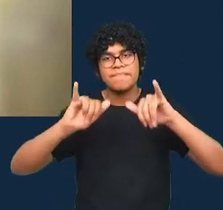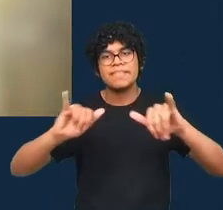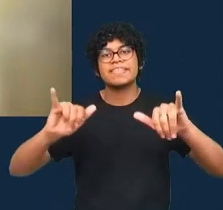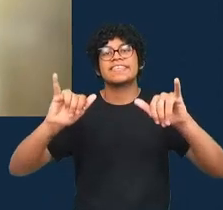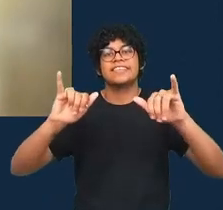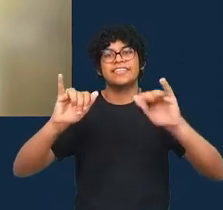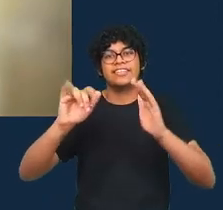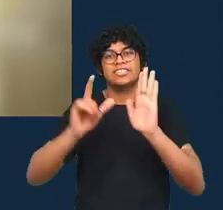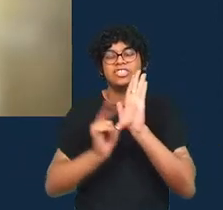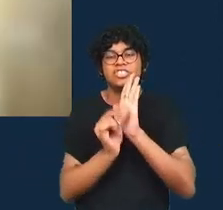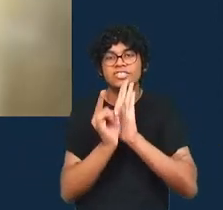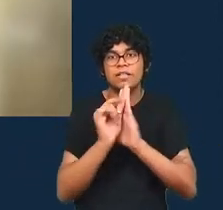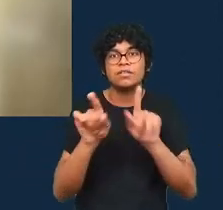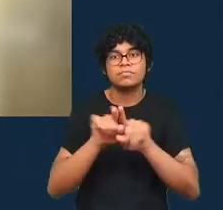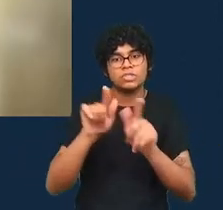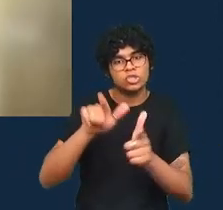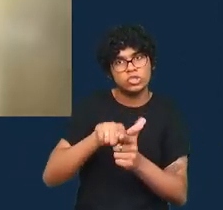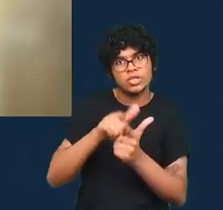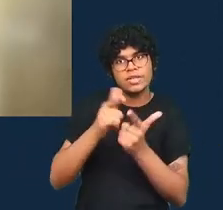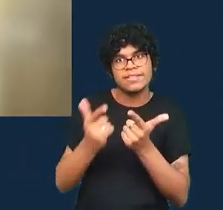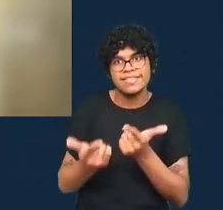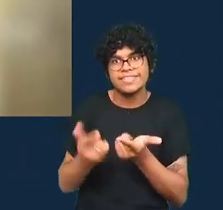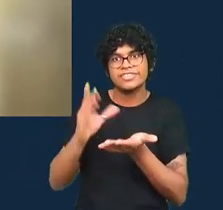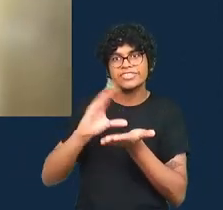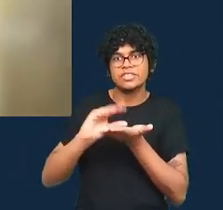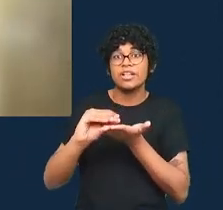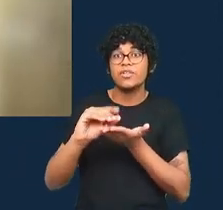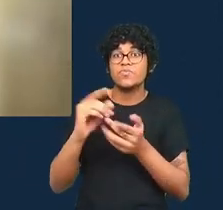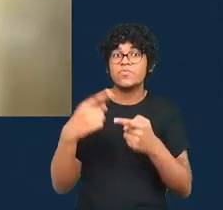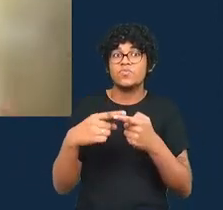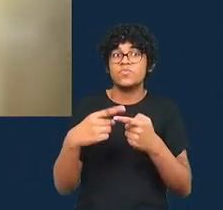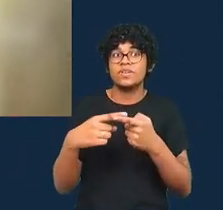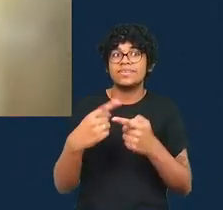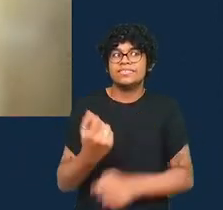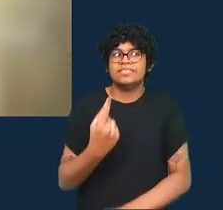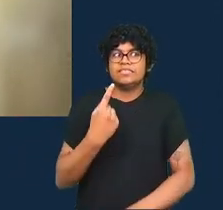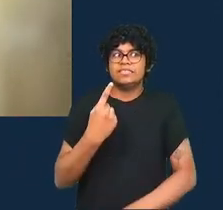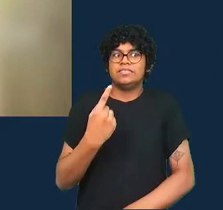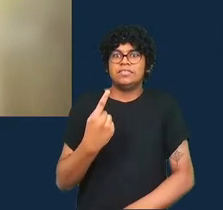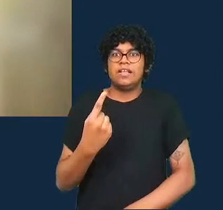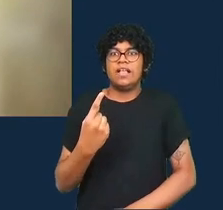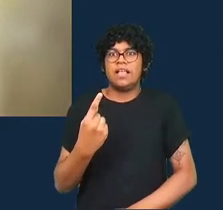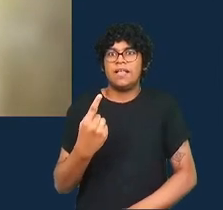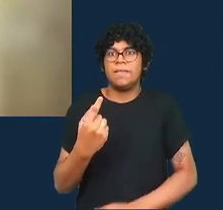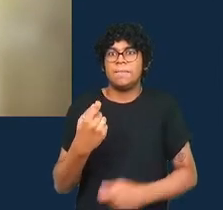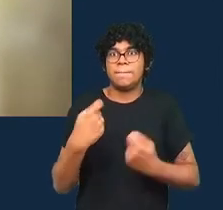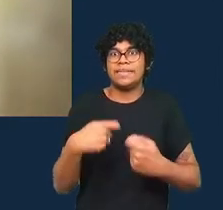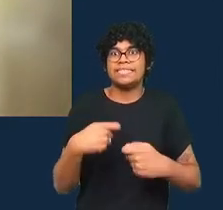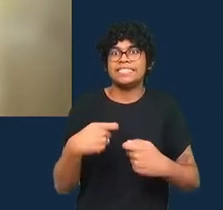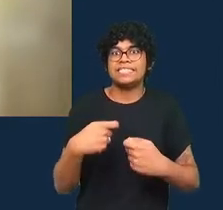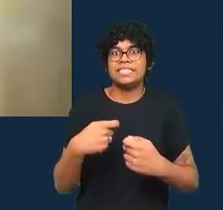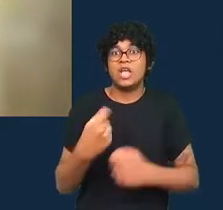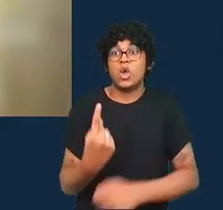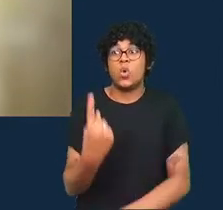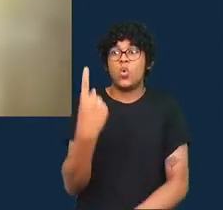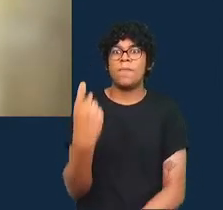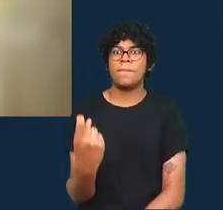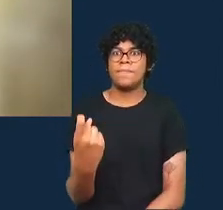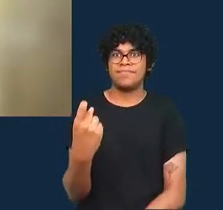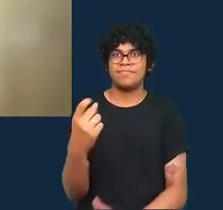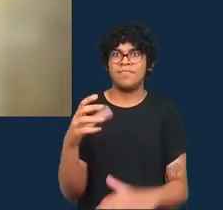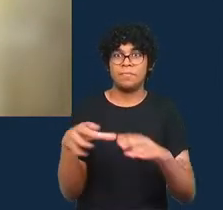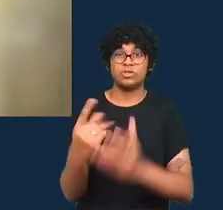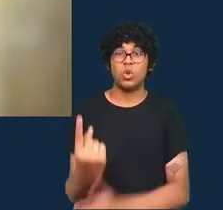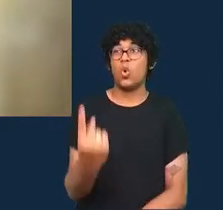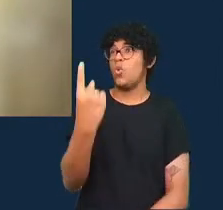intimidador quando você toma uma abordagem onde uma pessoa tem que fazer tudo todos os aspectos